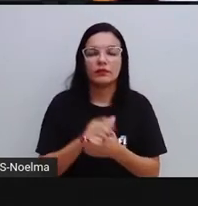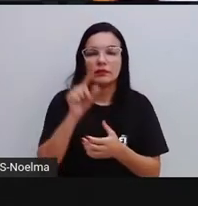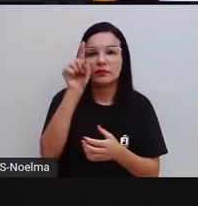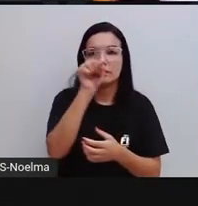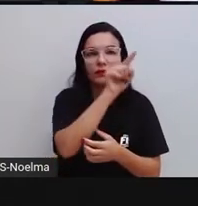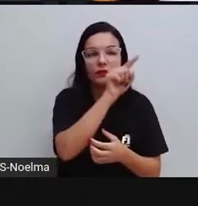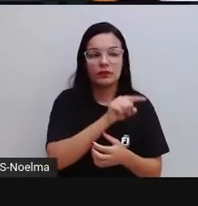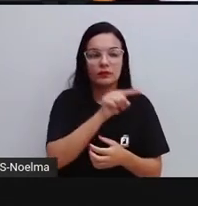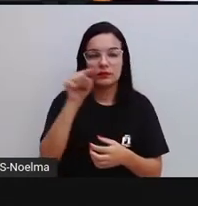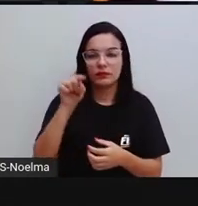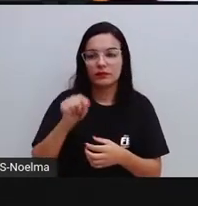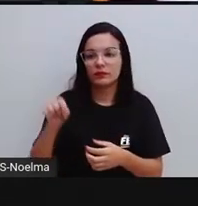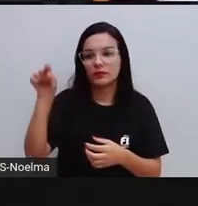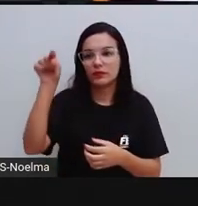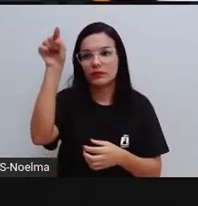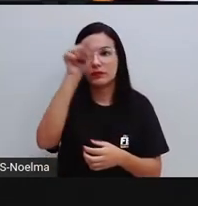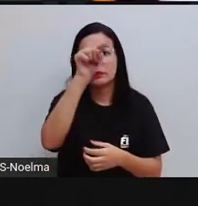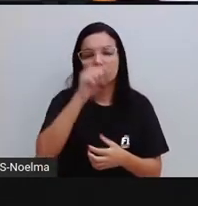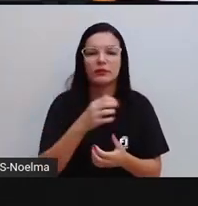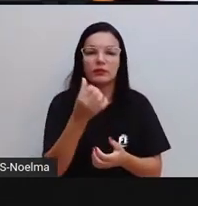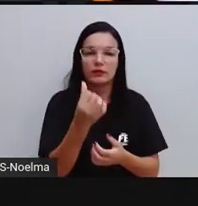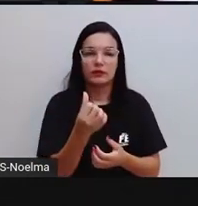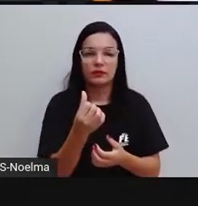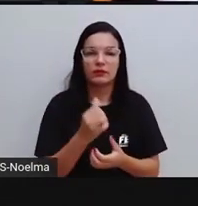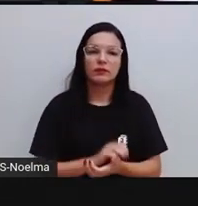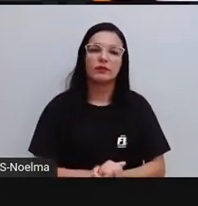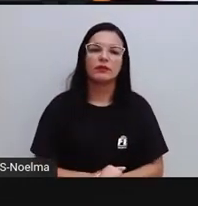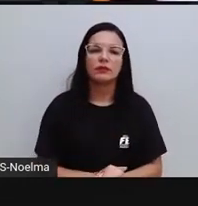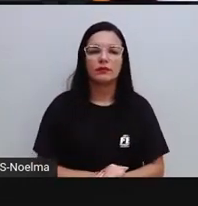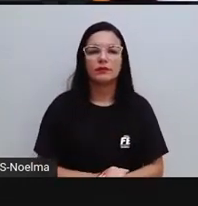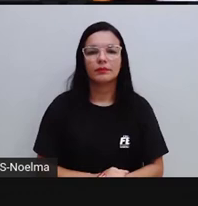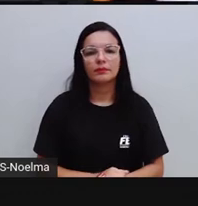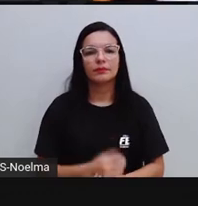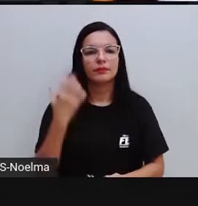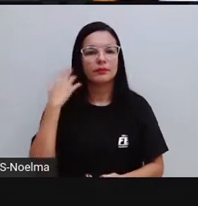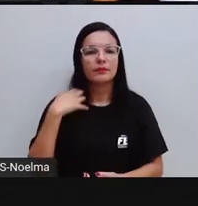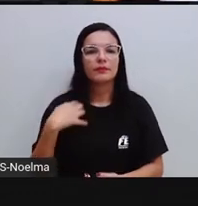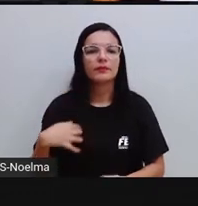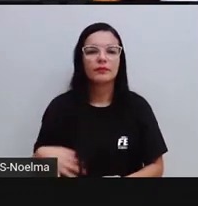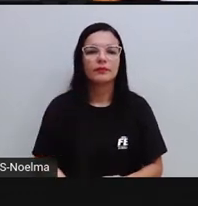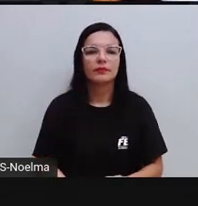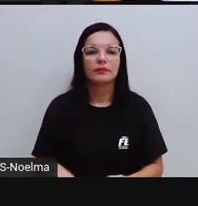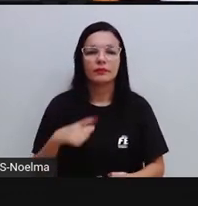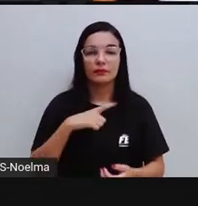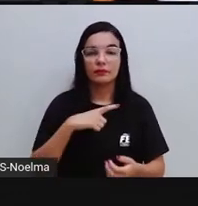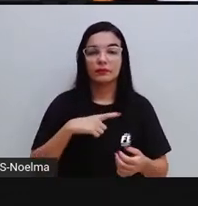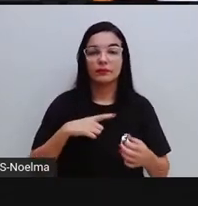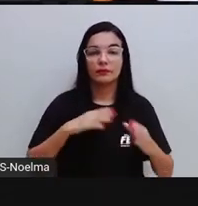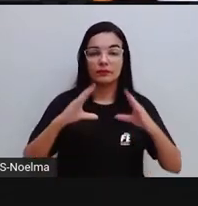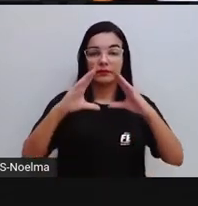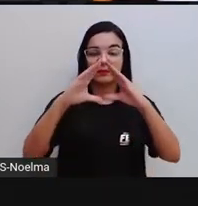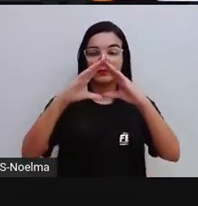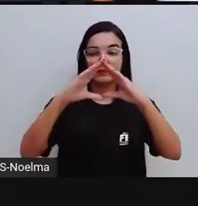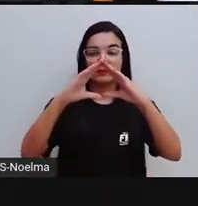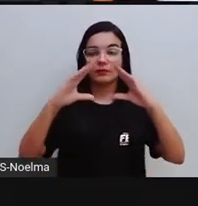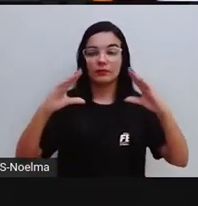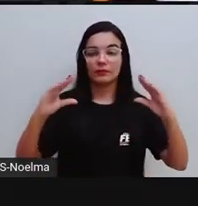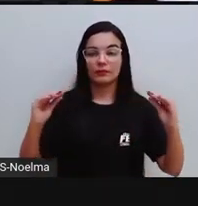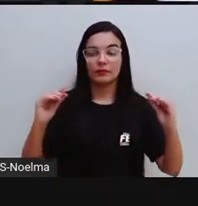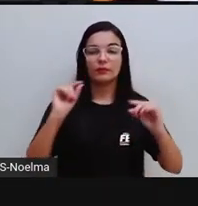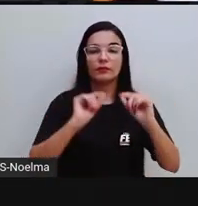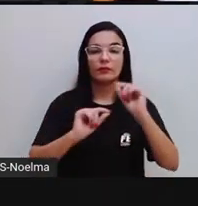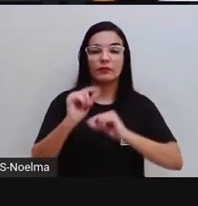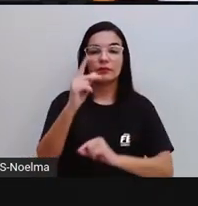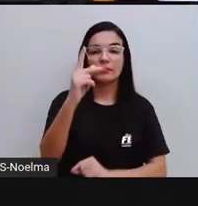possui seis lados, é uma figura que possui seis lados, certo? Nós temos uma pirâmide de base pentagonal,